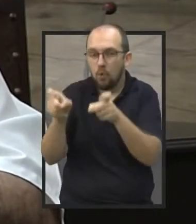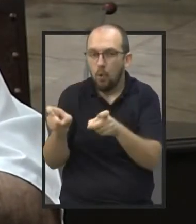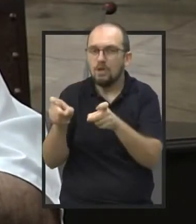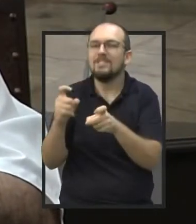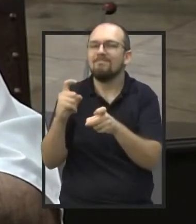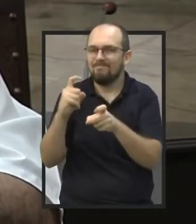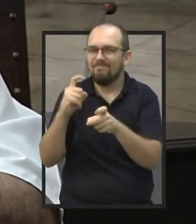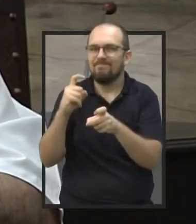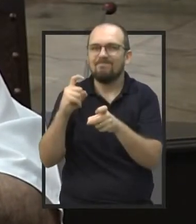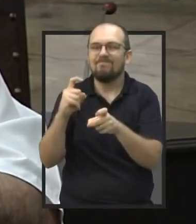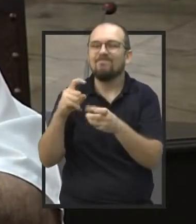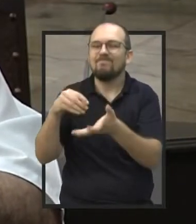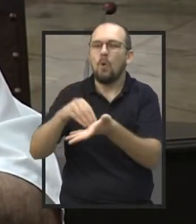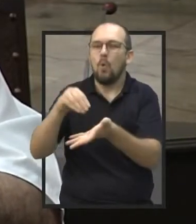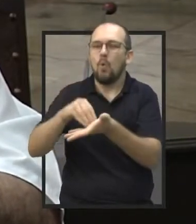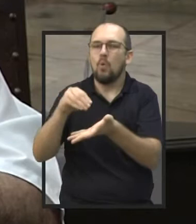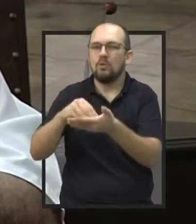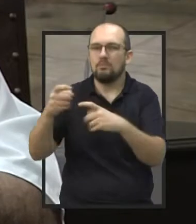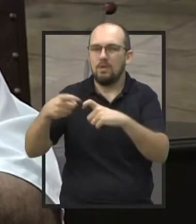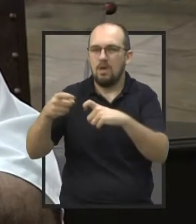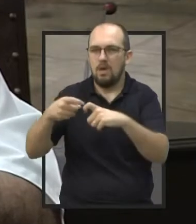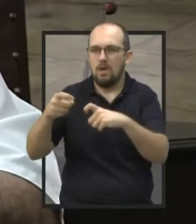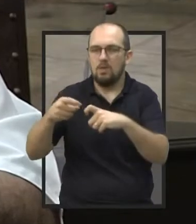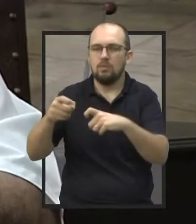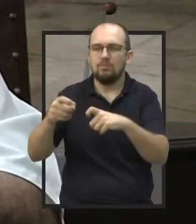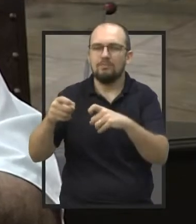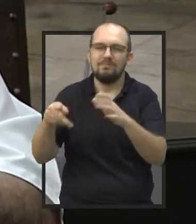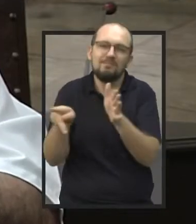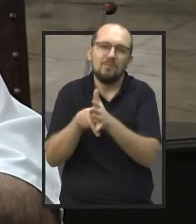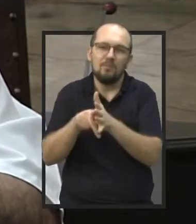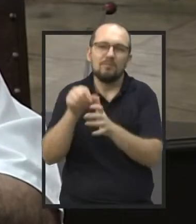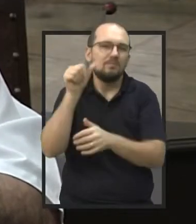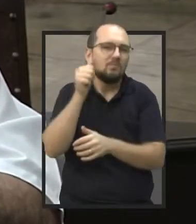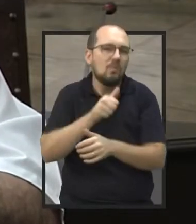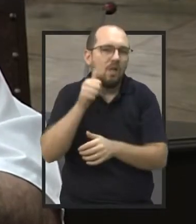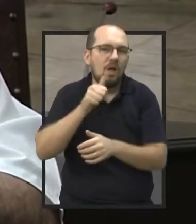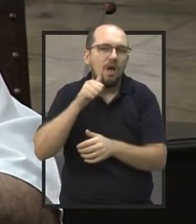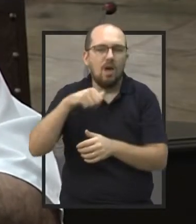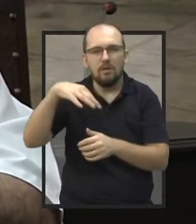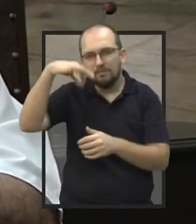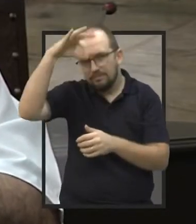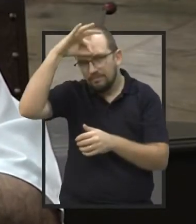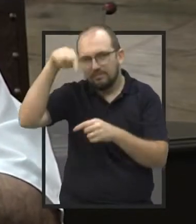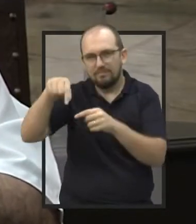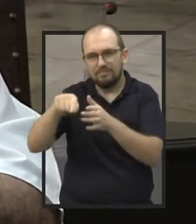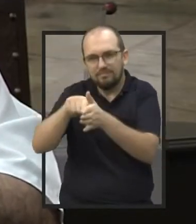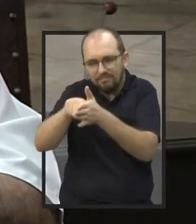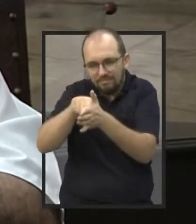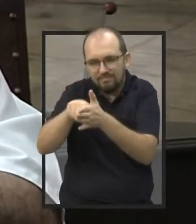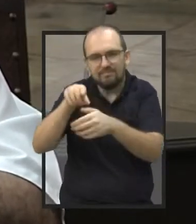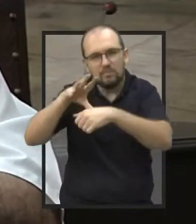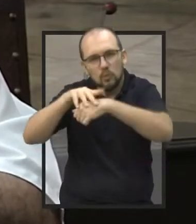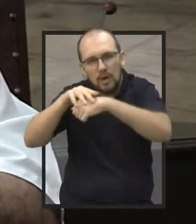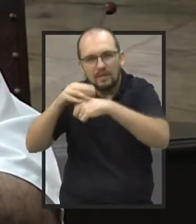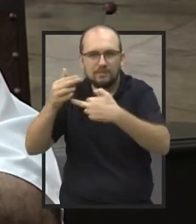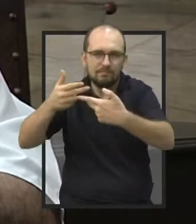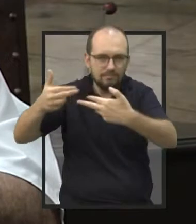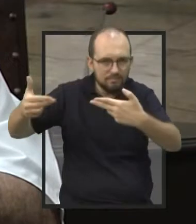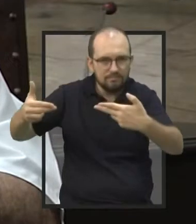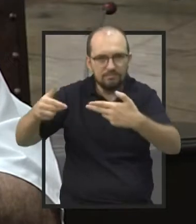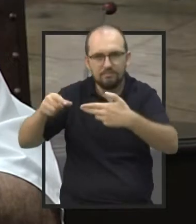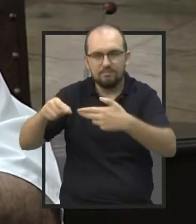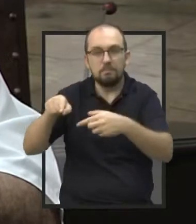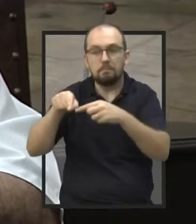dos órgãos genitais, dos órgãos ginecológicos da mulher. Então,